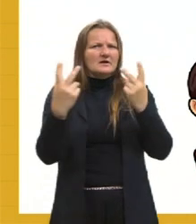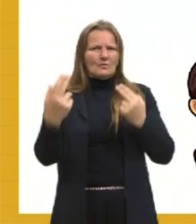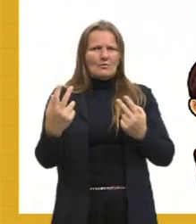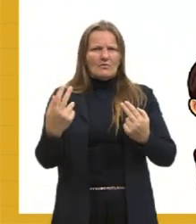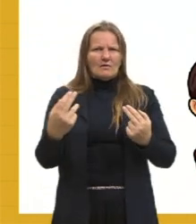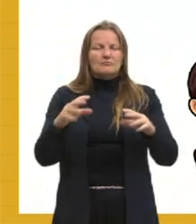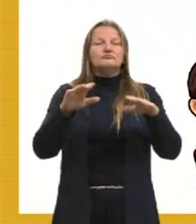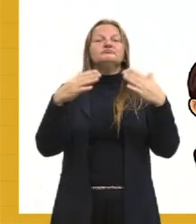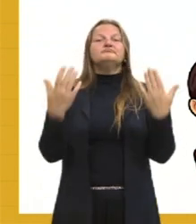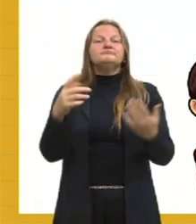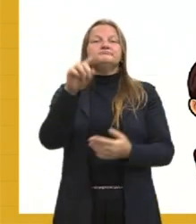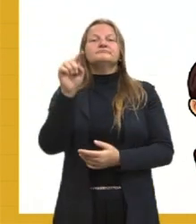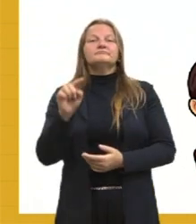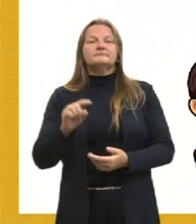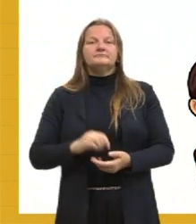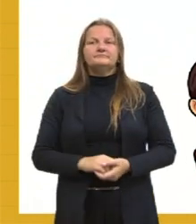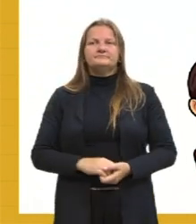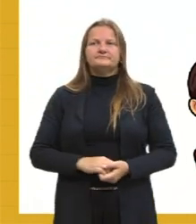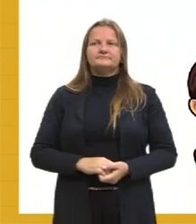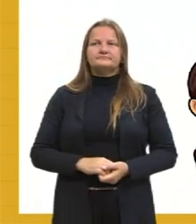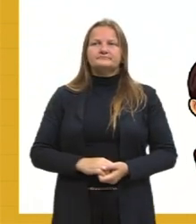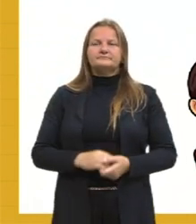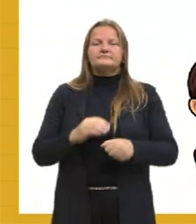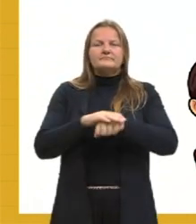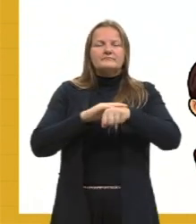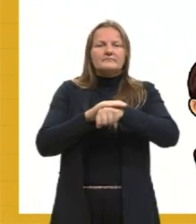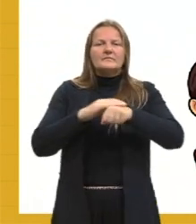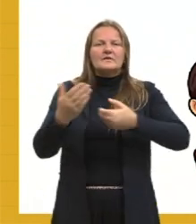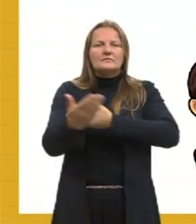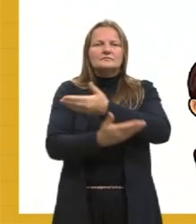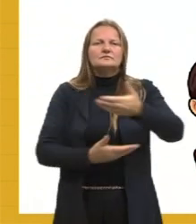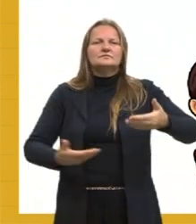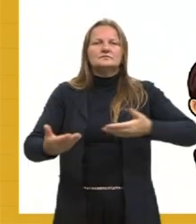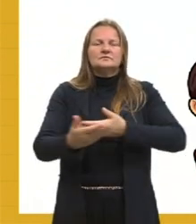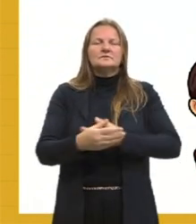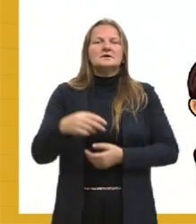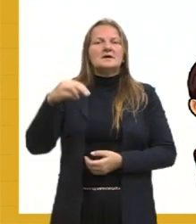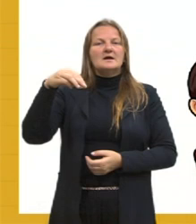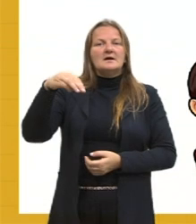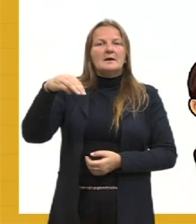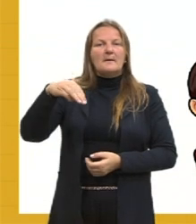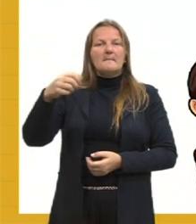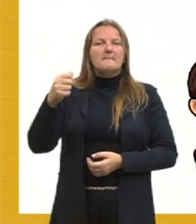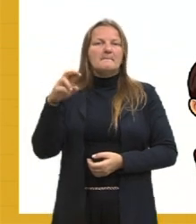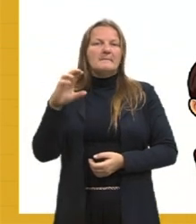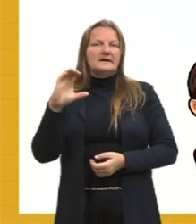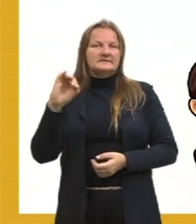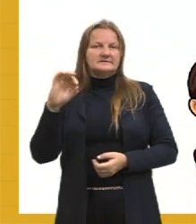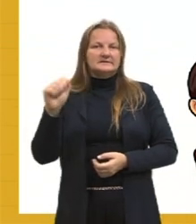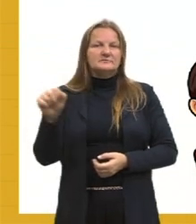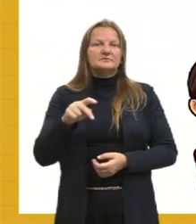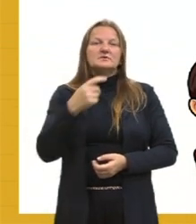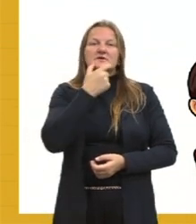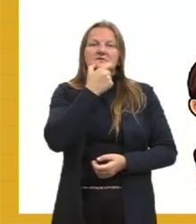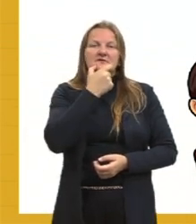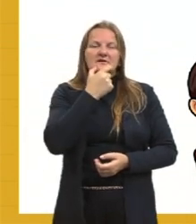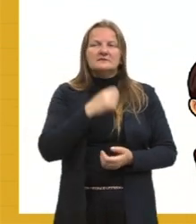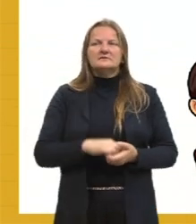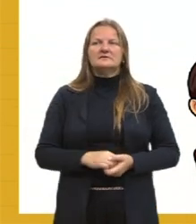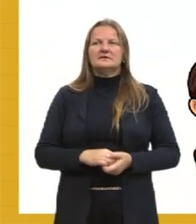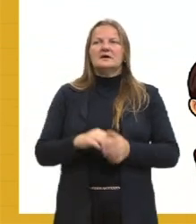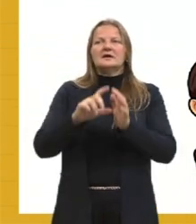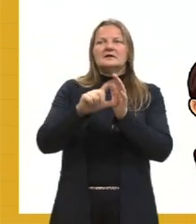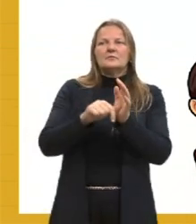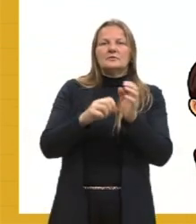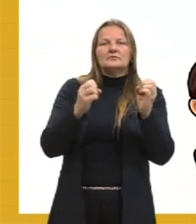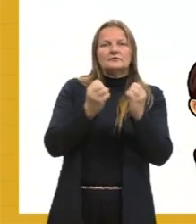mesmas coisas? Nós vamos fazer um diálogo agora. A professora Márcia vai explicar um pouquinho para nós sobre o Halloween, e depois